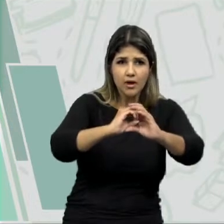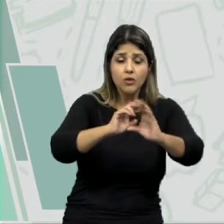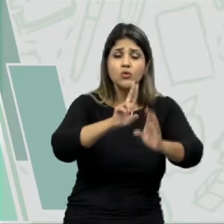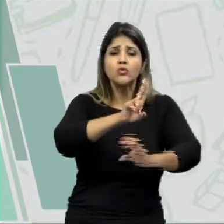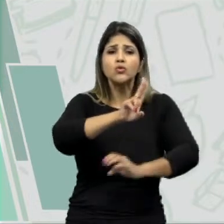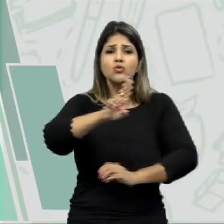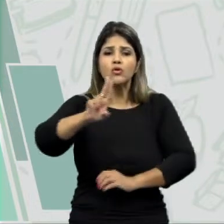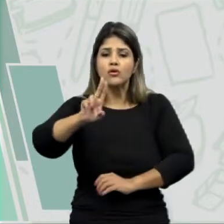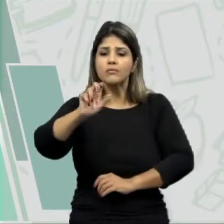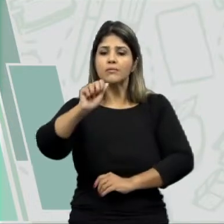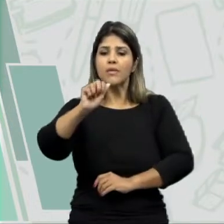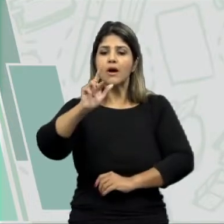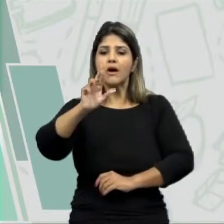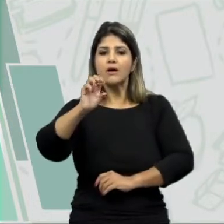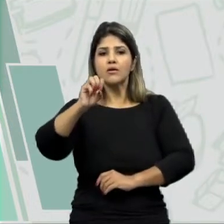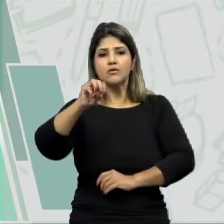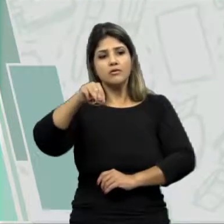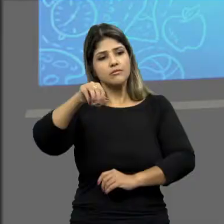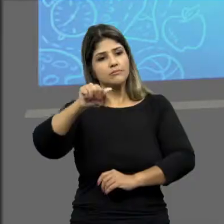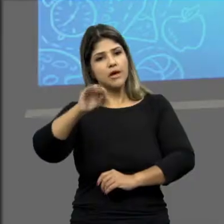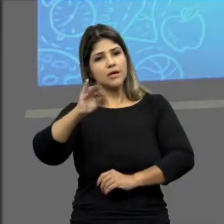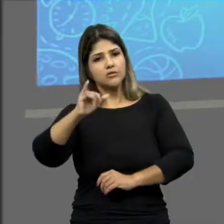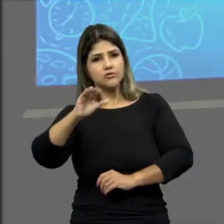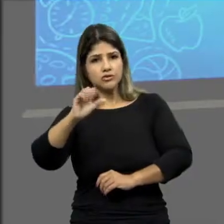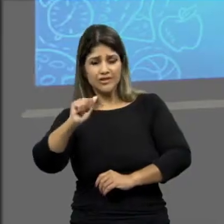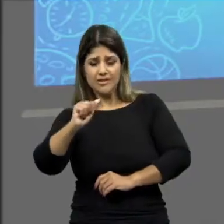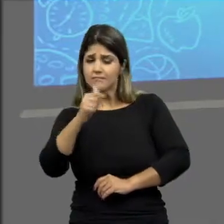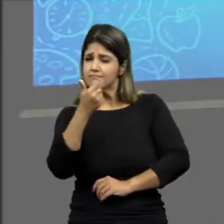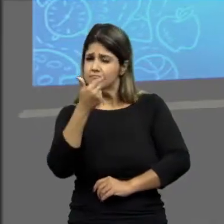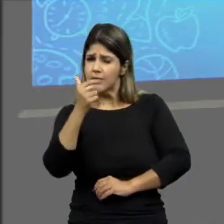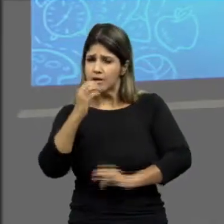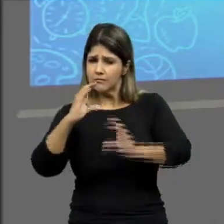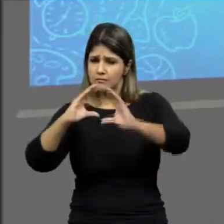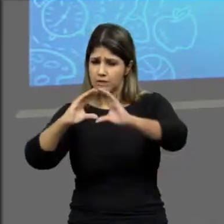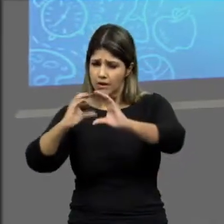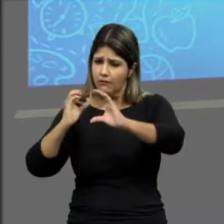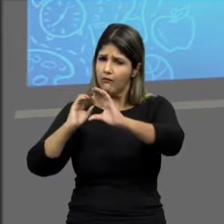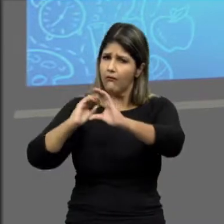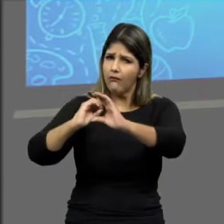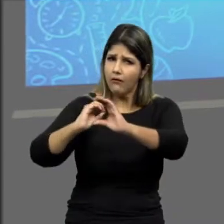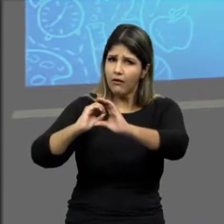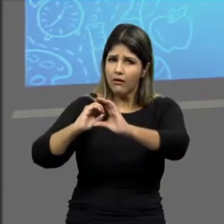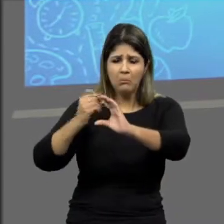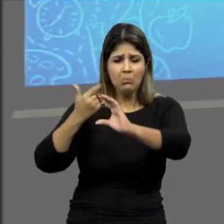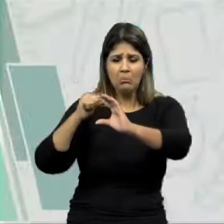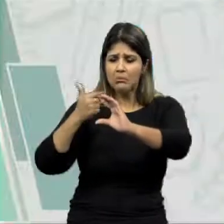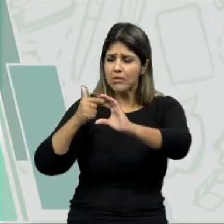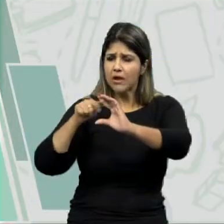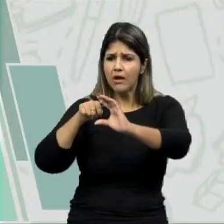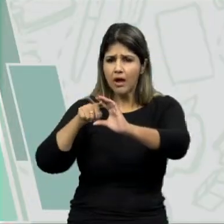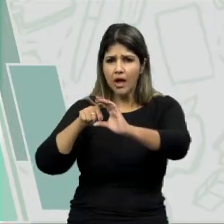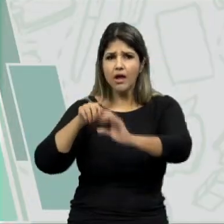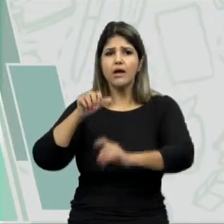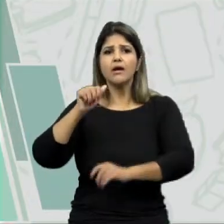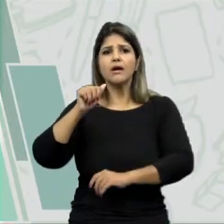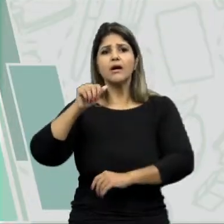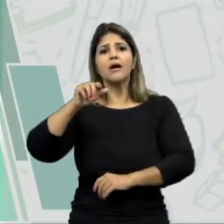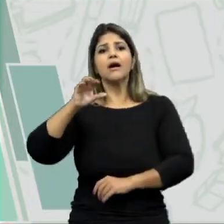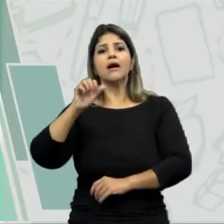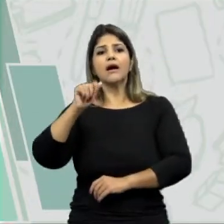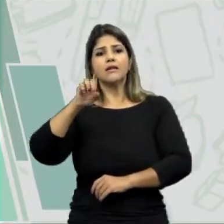essa cadeia de cadeia aromática. Já se a minha cadeia não tem anel aromático, eu a chamo de